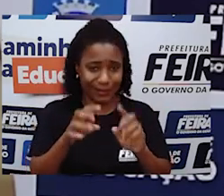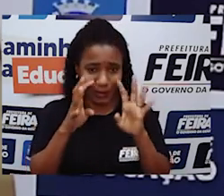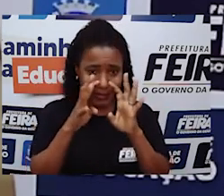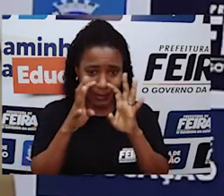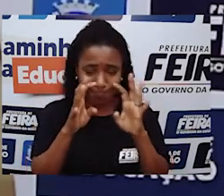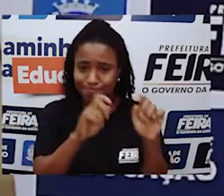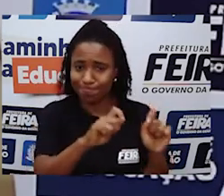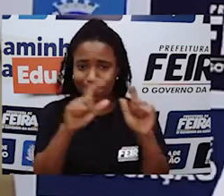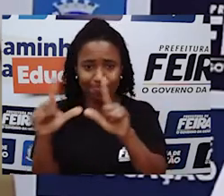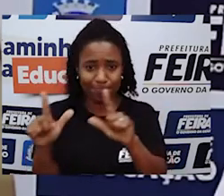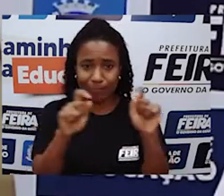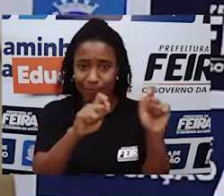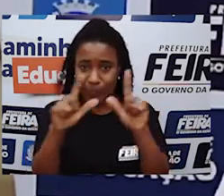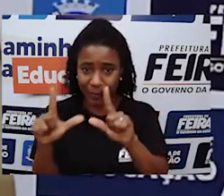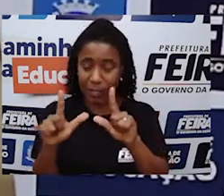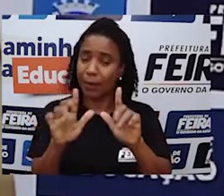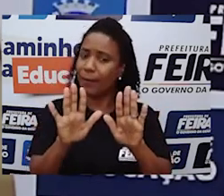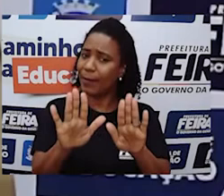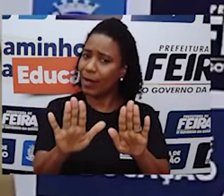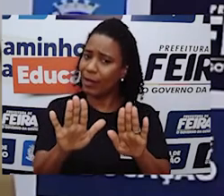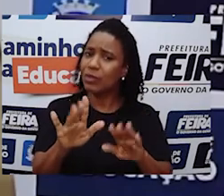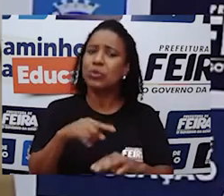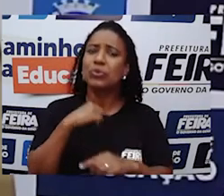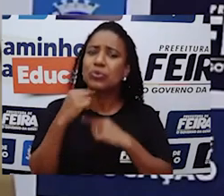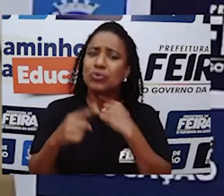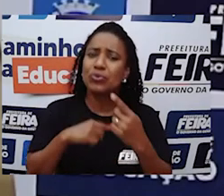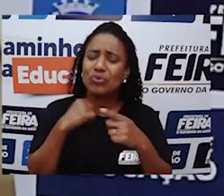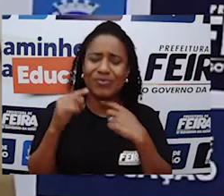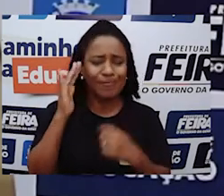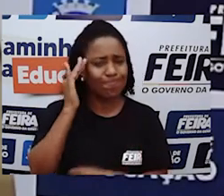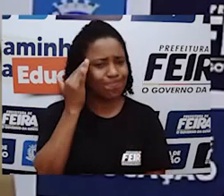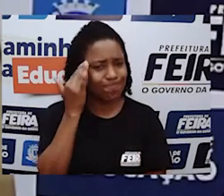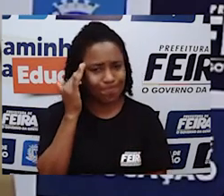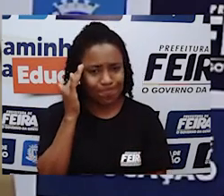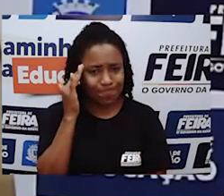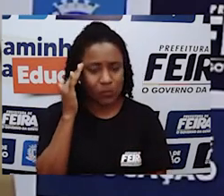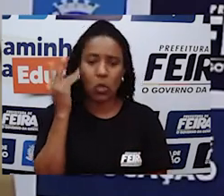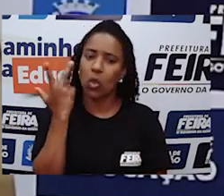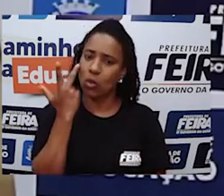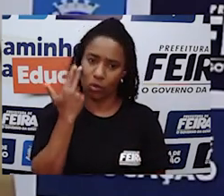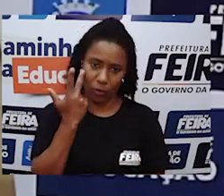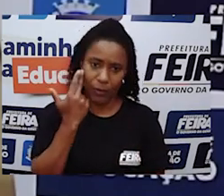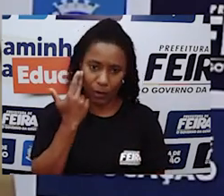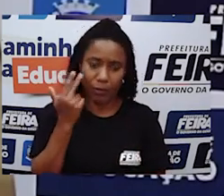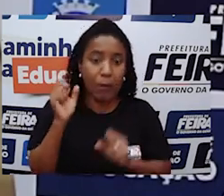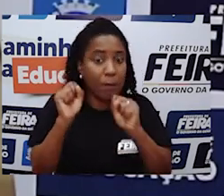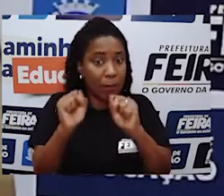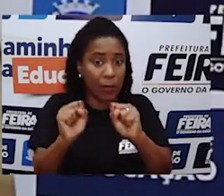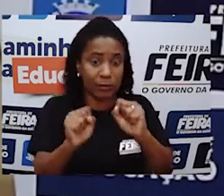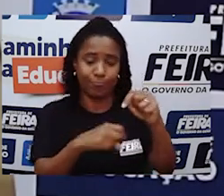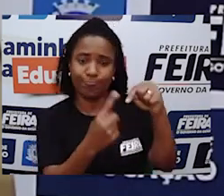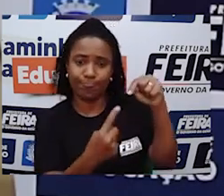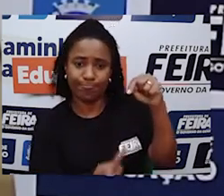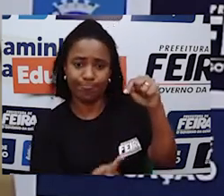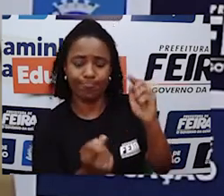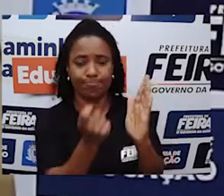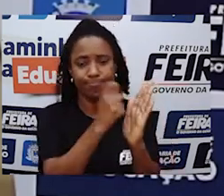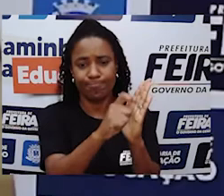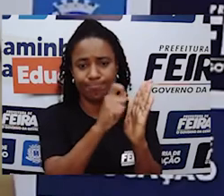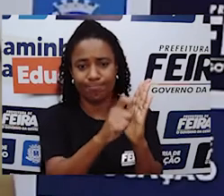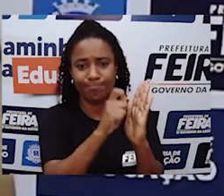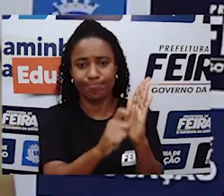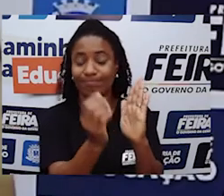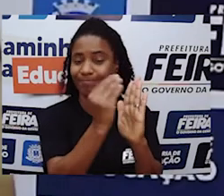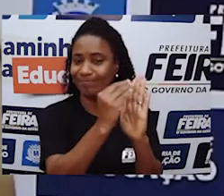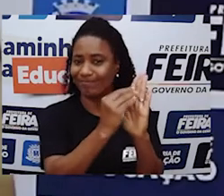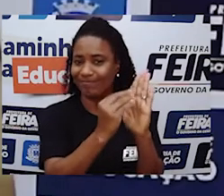dúvidas surgirão durante a aula. Isso é muito natural. O que você deve fazer? Anote essas dúvidas